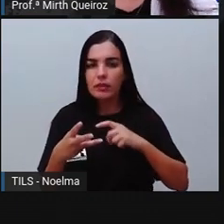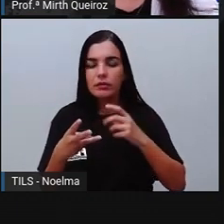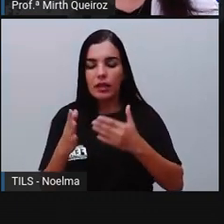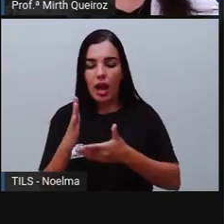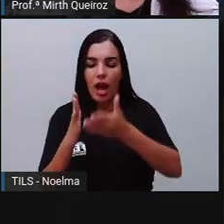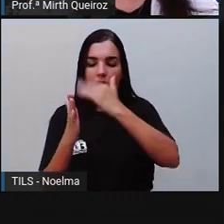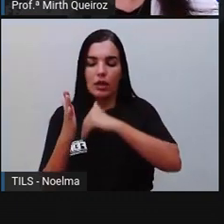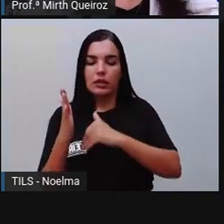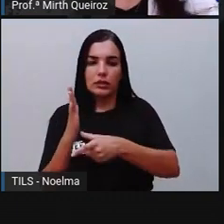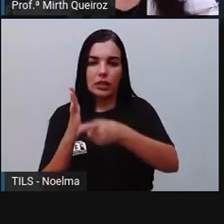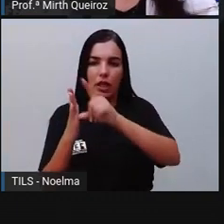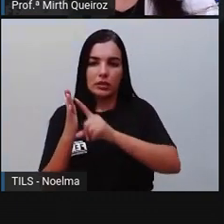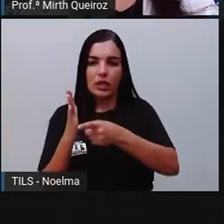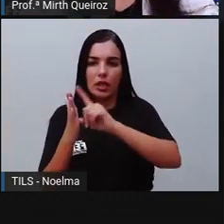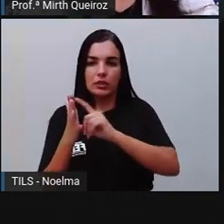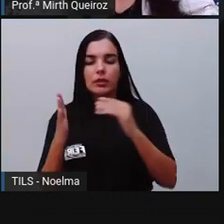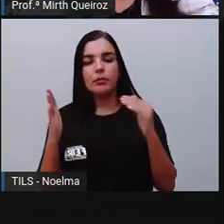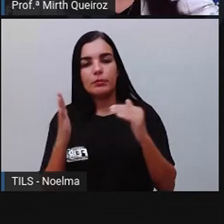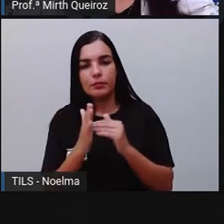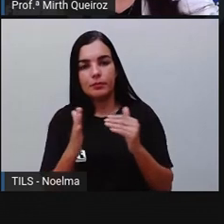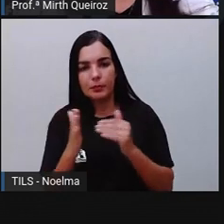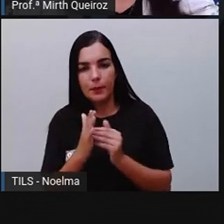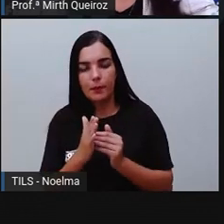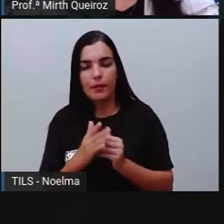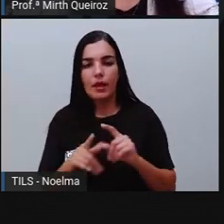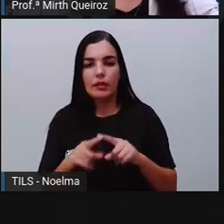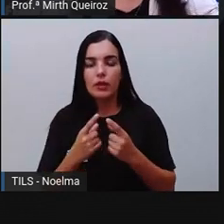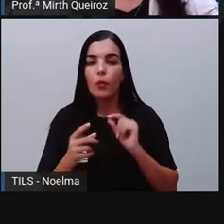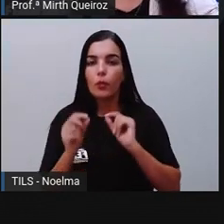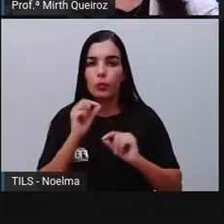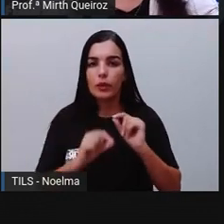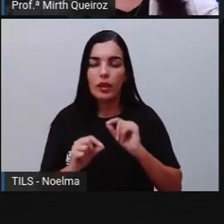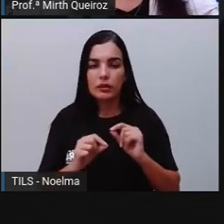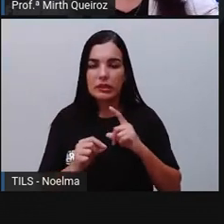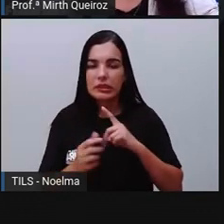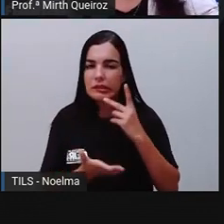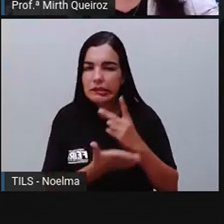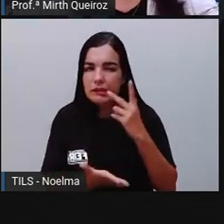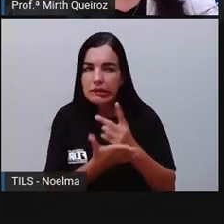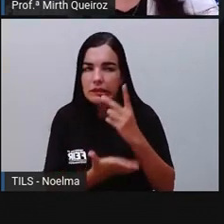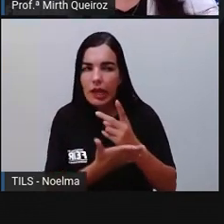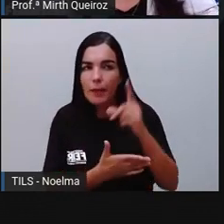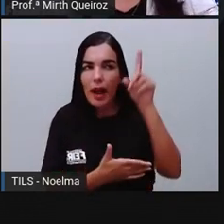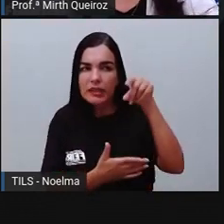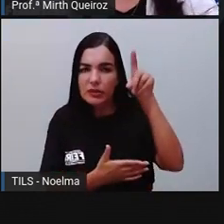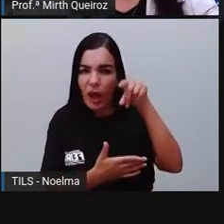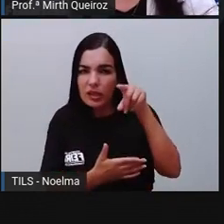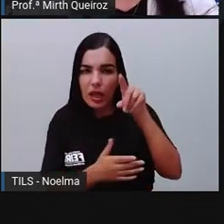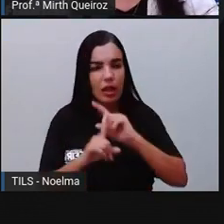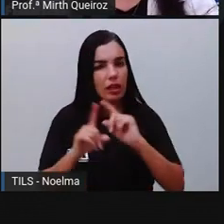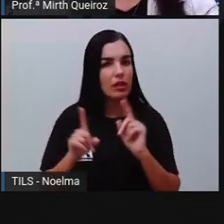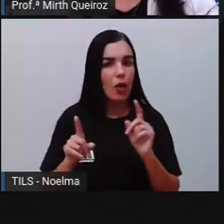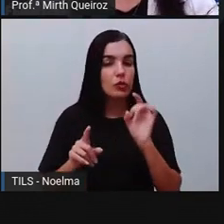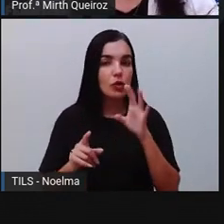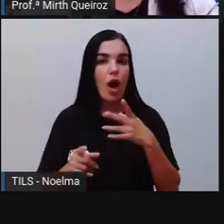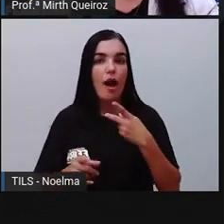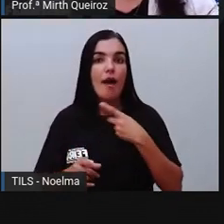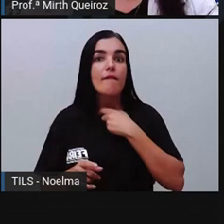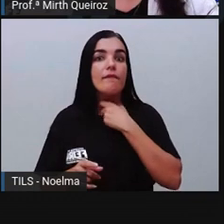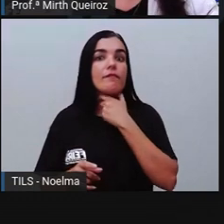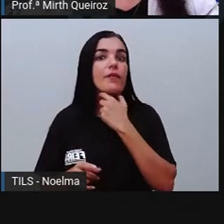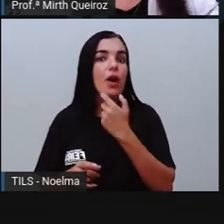acentuadas? Não, nem sempre são, certo? Mas no caso das proparoxítonas, sim, todas as proparoxítonas são